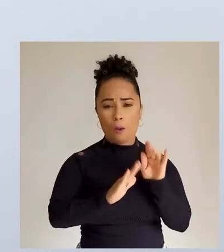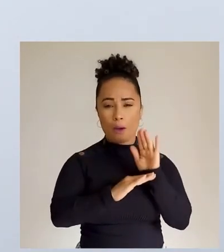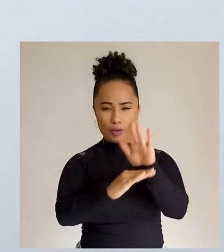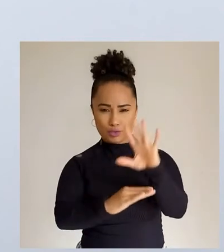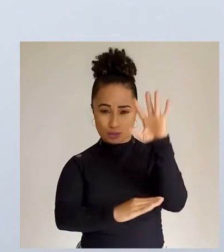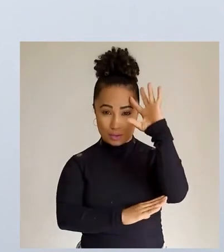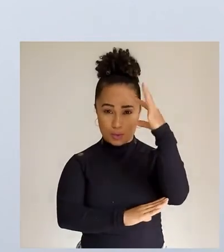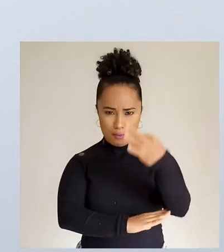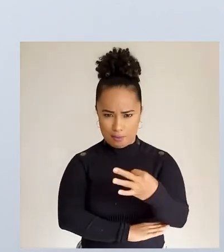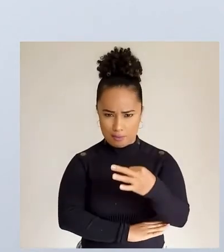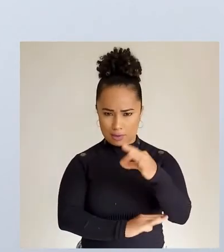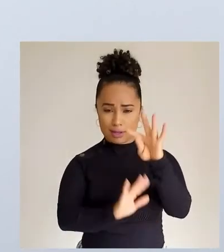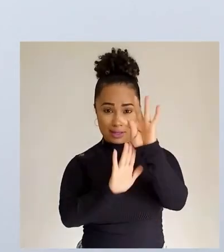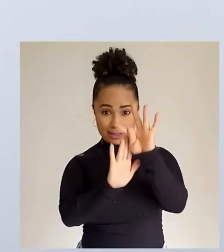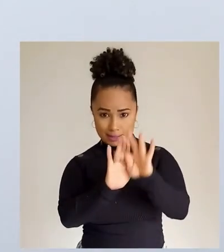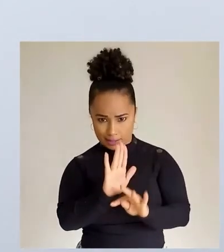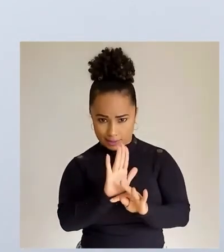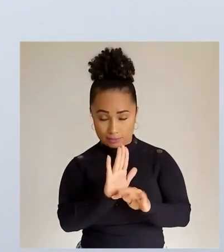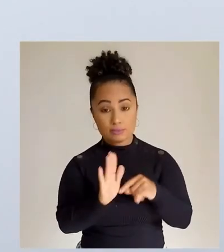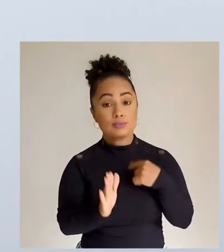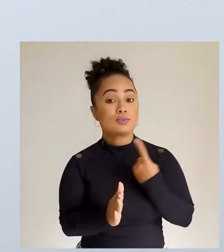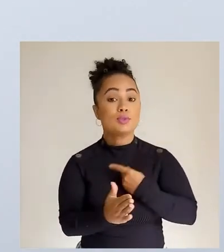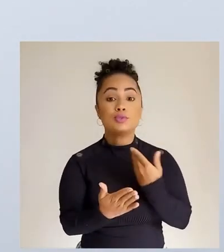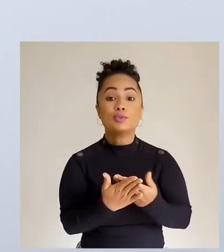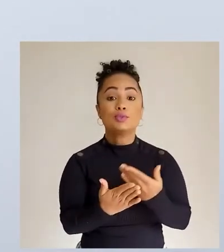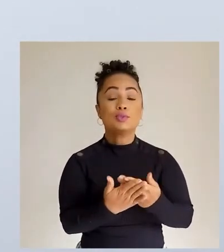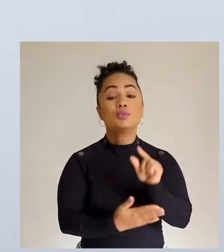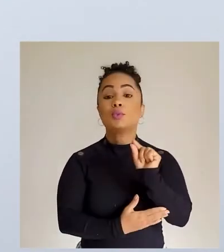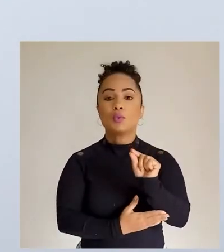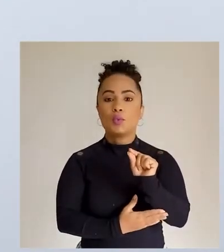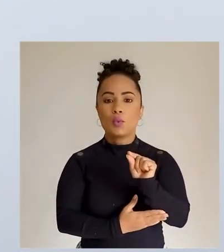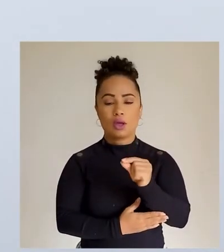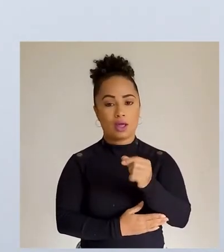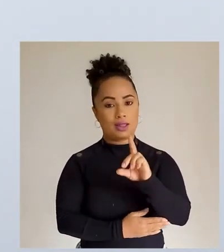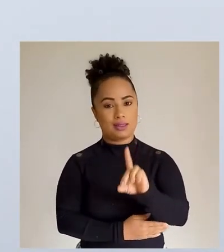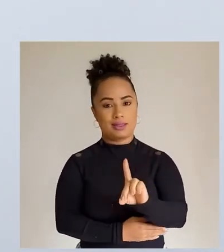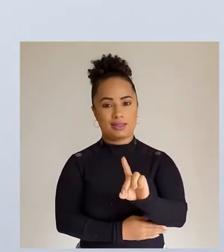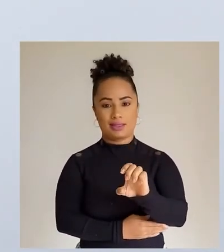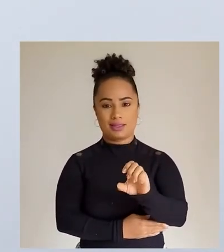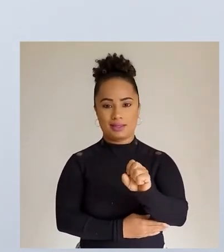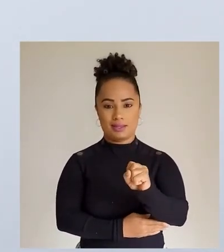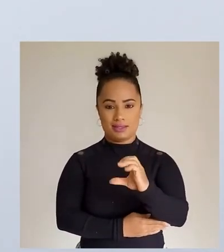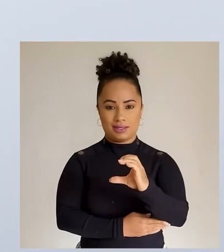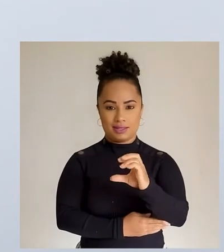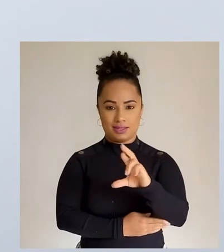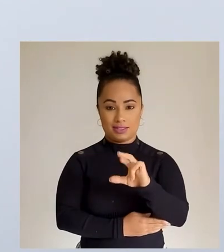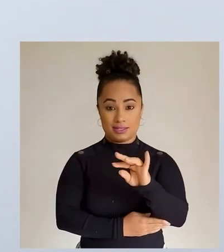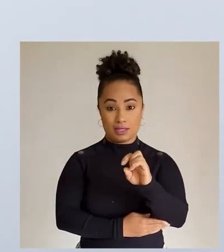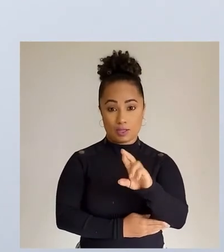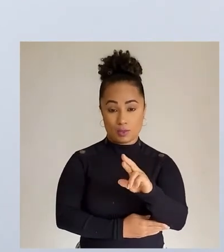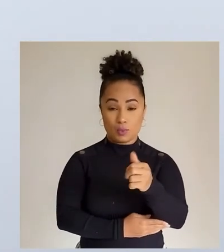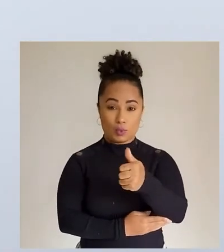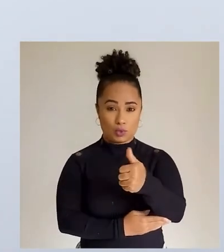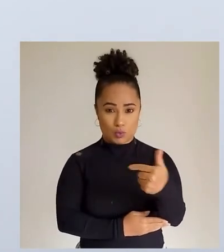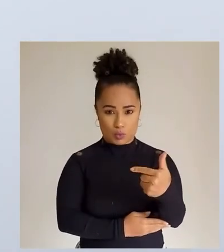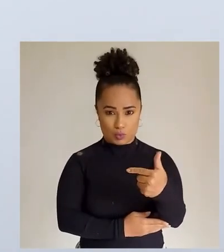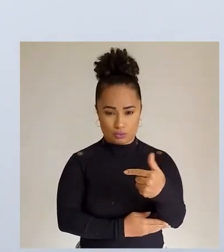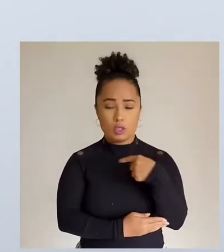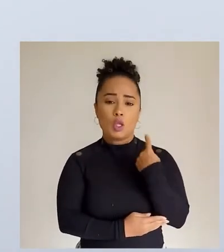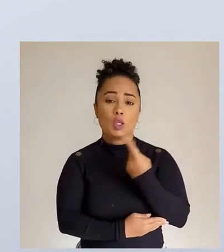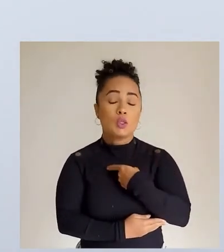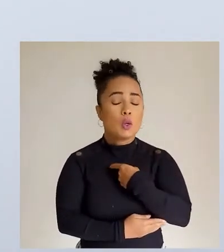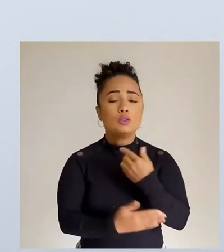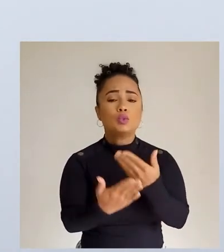Enunciador na Compreensão do Texto, nós vamos ver agora o Descritor 12. Identificar a finalidade de